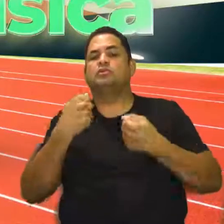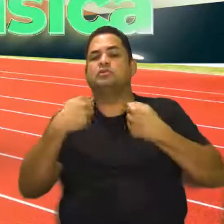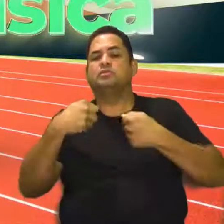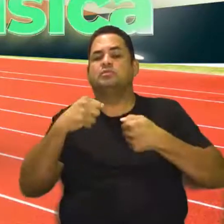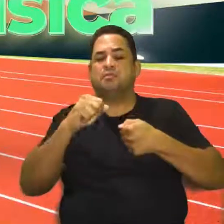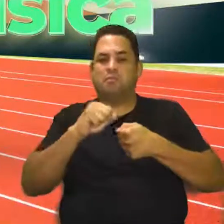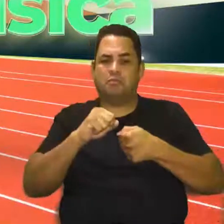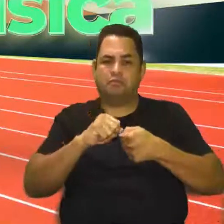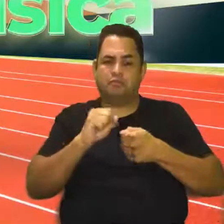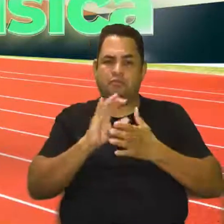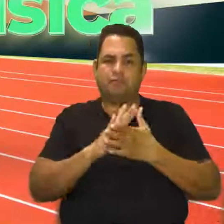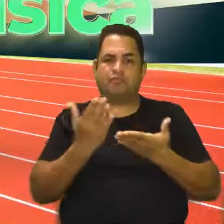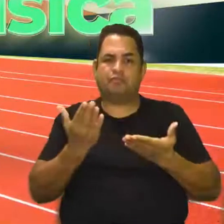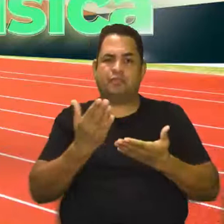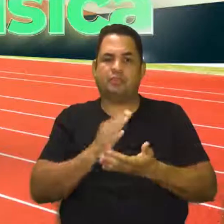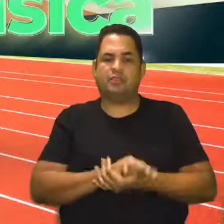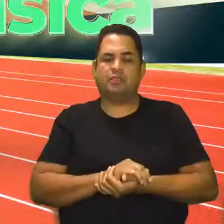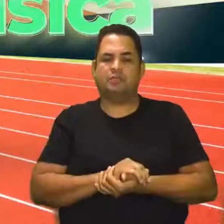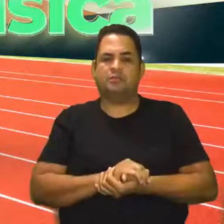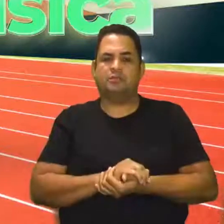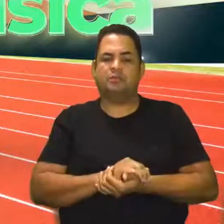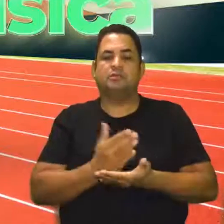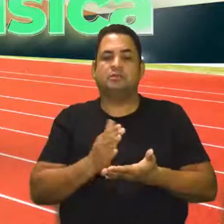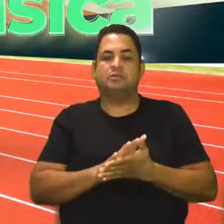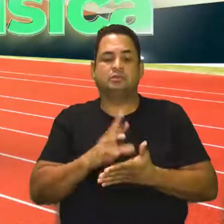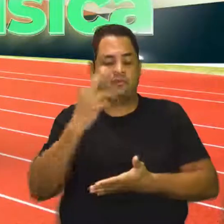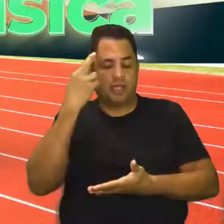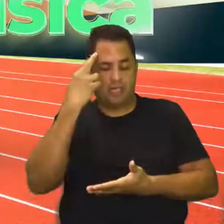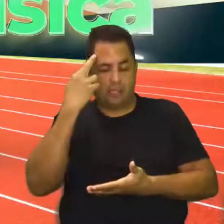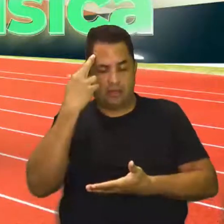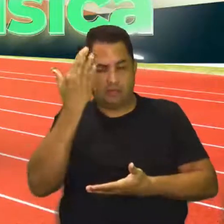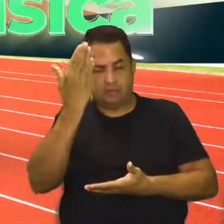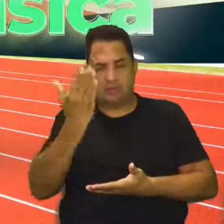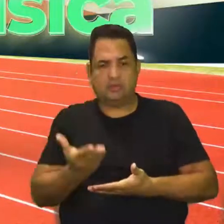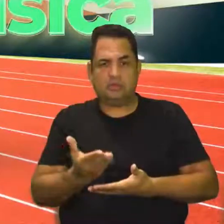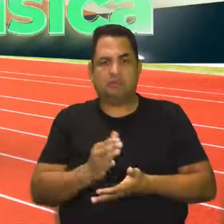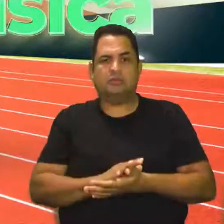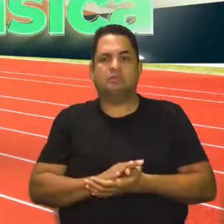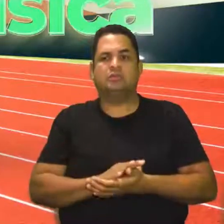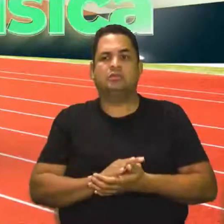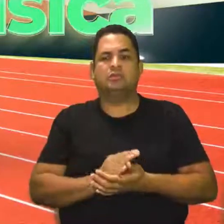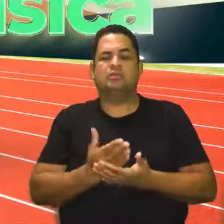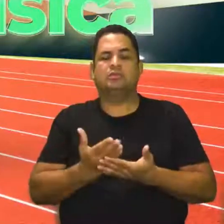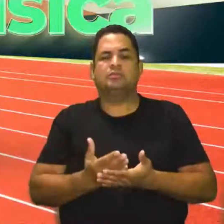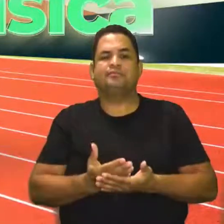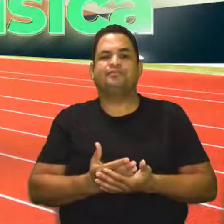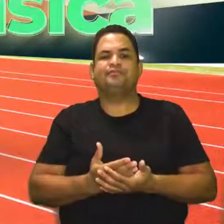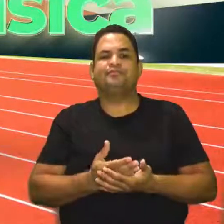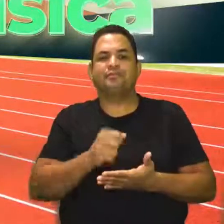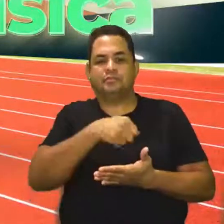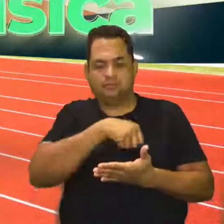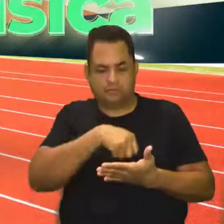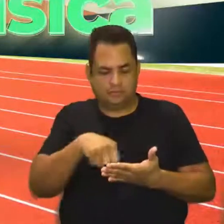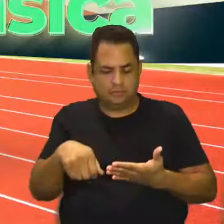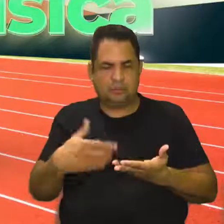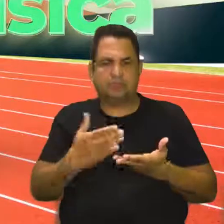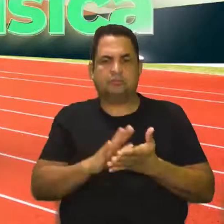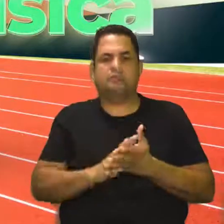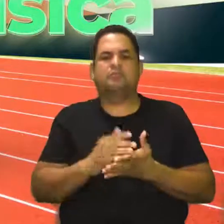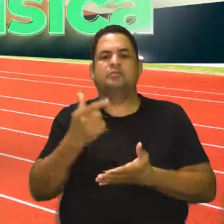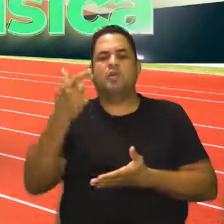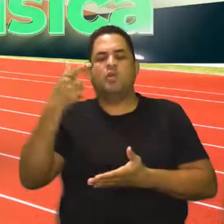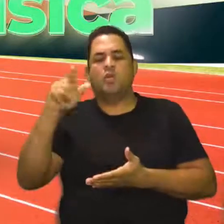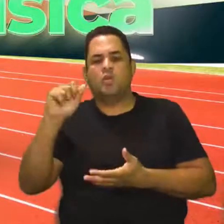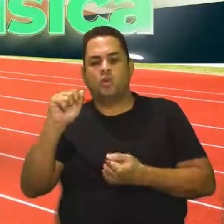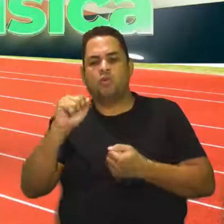Então, agora você vai considerar aquela alegação e vai refletir sobre isso. Dá o teu posicionamento. Eu consigo realizar uma atividade